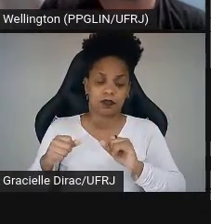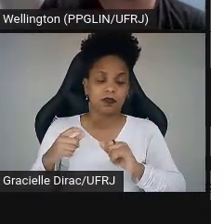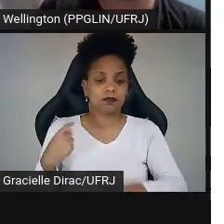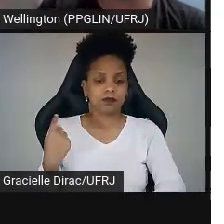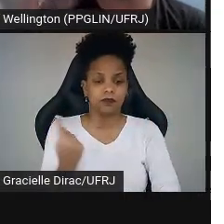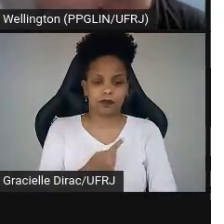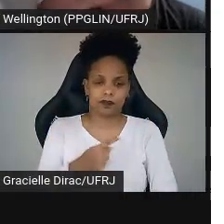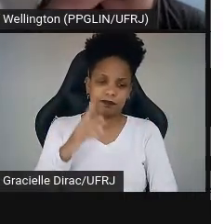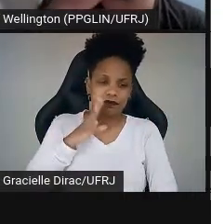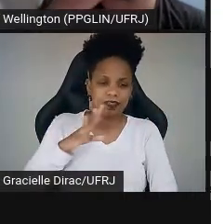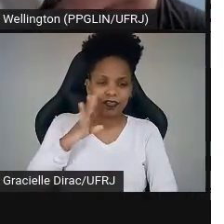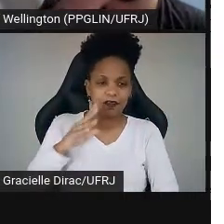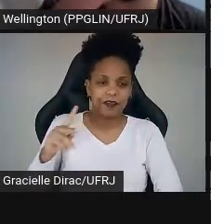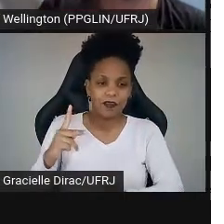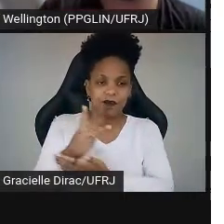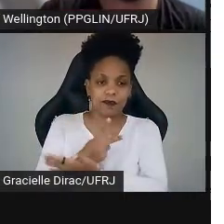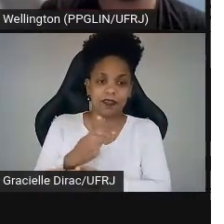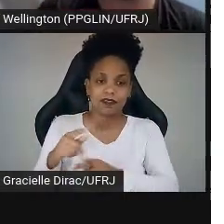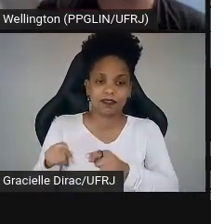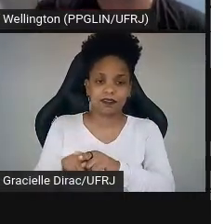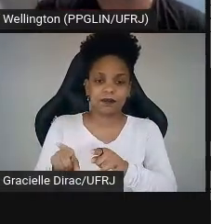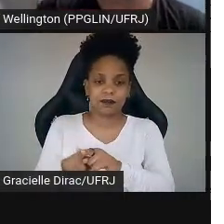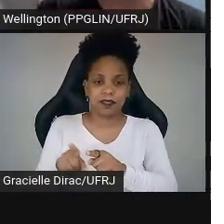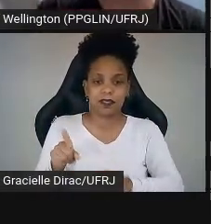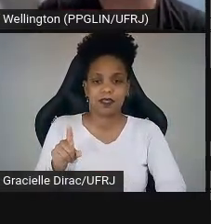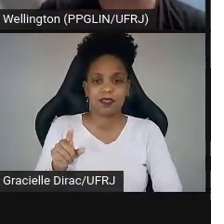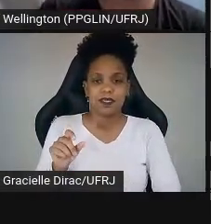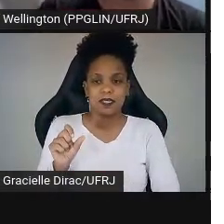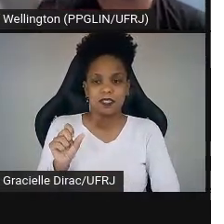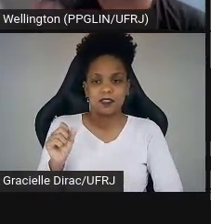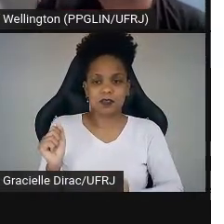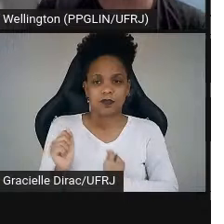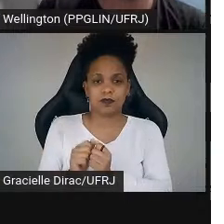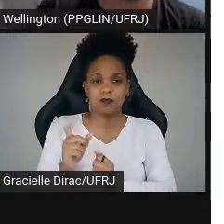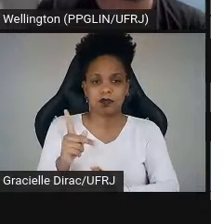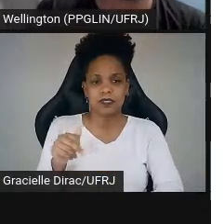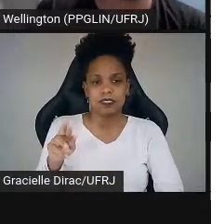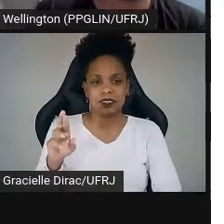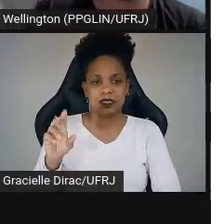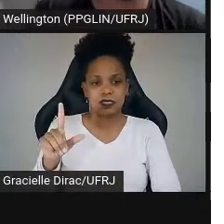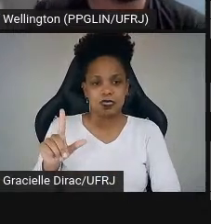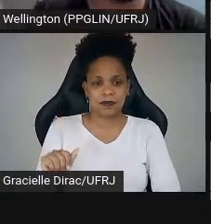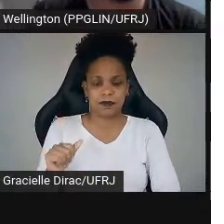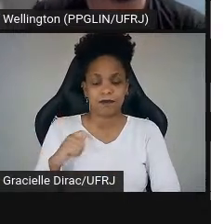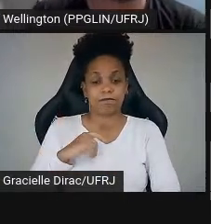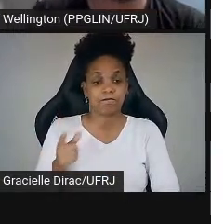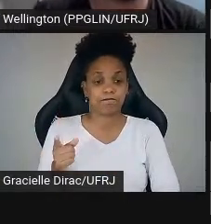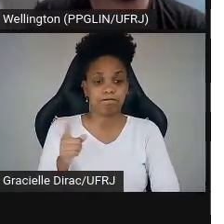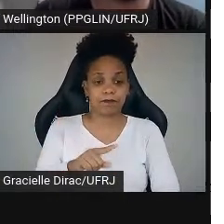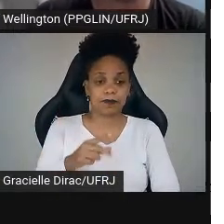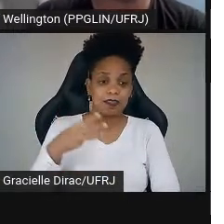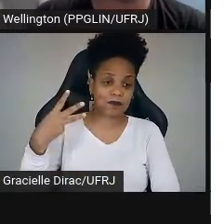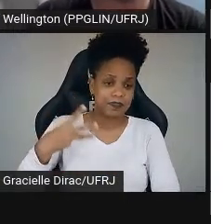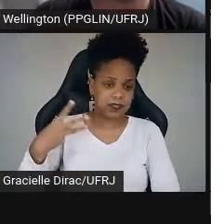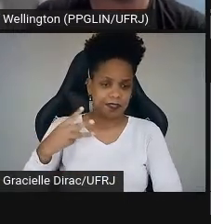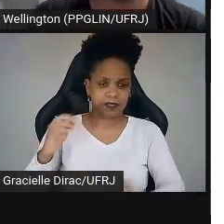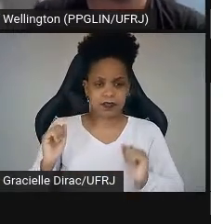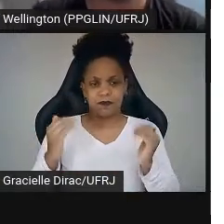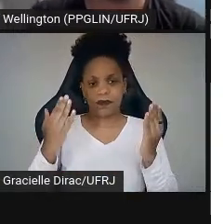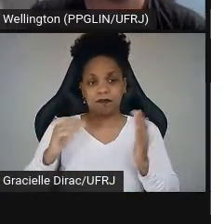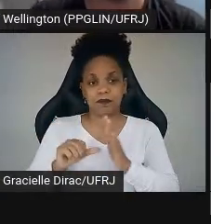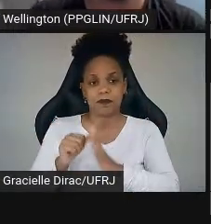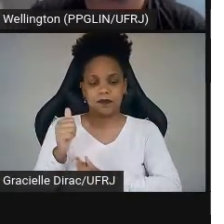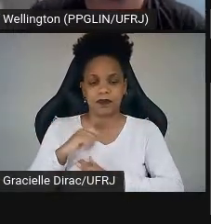evento legal que acontece concomitantemente ao CEPLA. E aí, a gente também tem esse terceiro evento, que estamos organizando pela primeira vez esse ano,